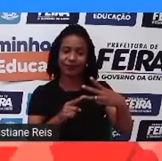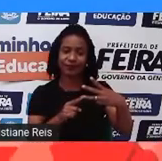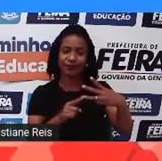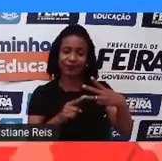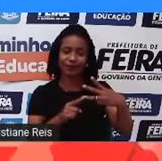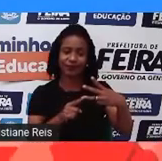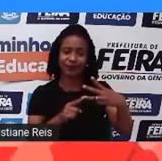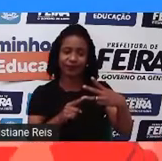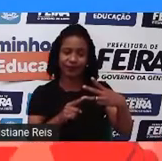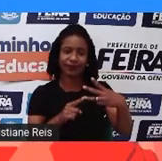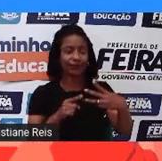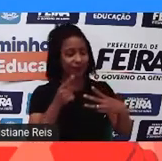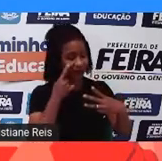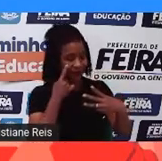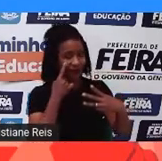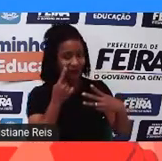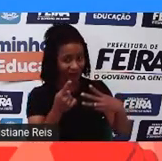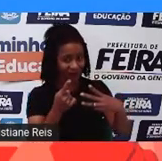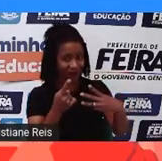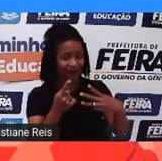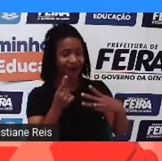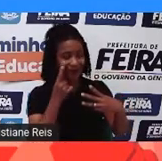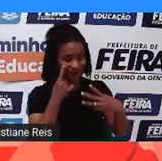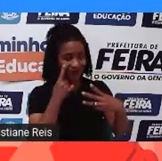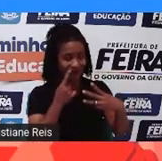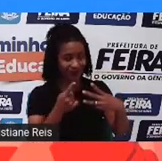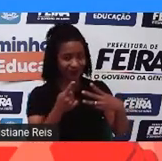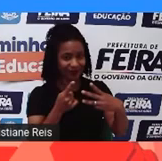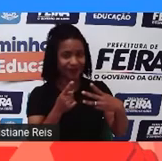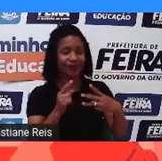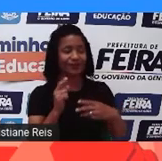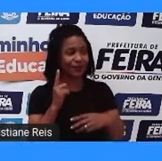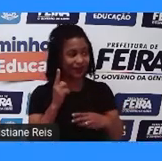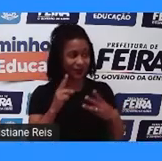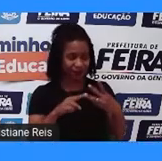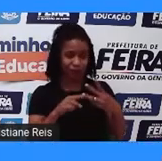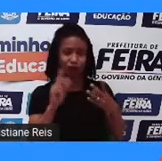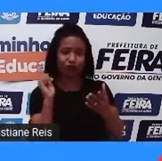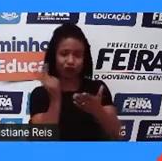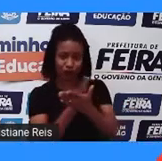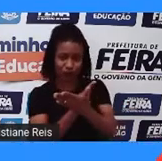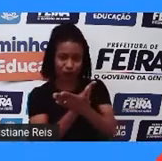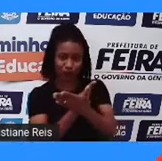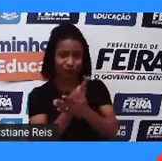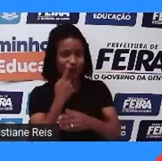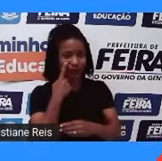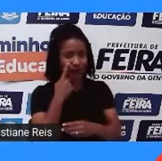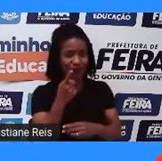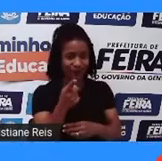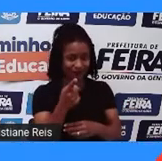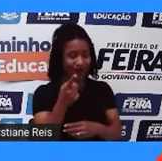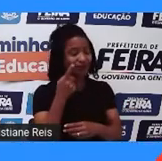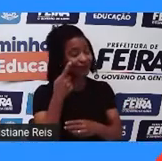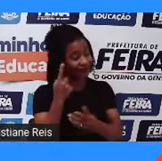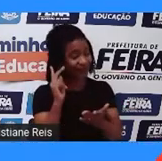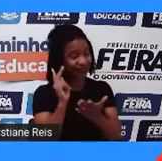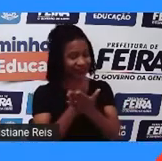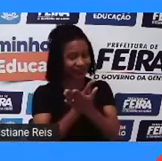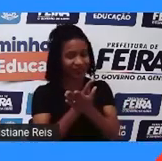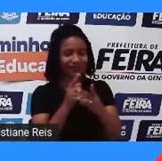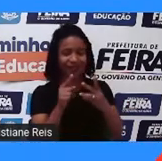Então, observem que eu cliquei aqui numa alternativa errada, certo? Para mostrar justamente para vocês